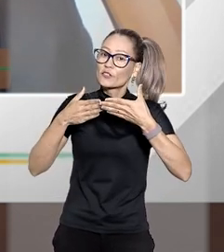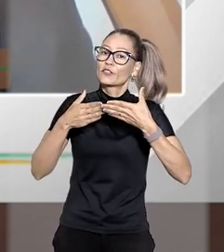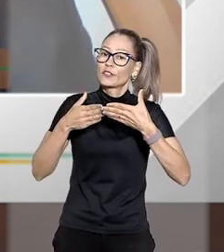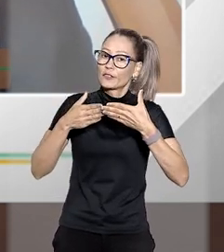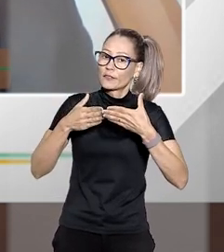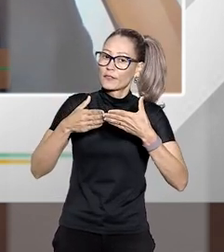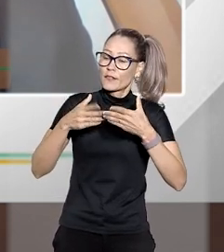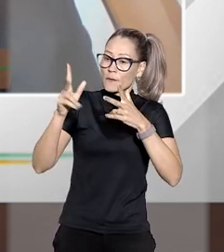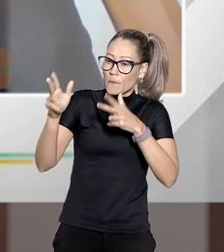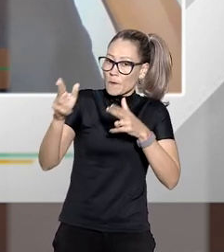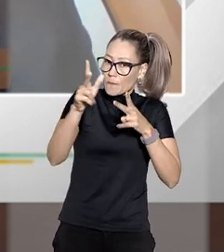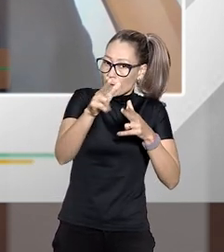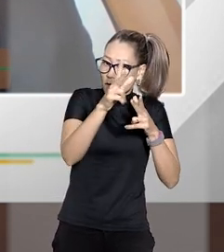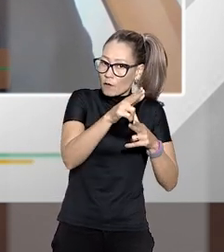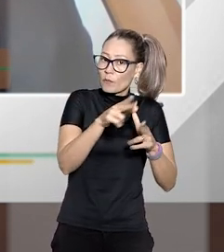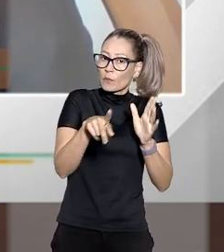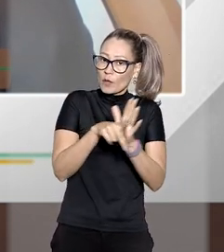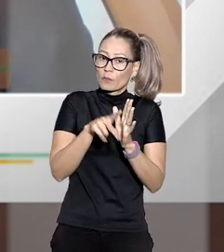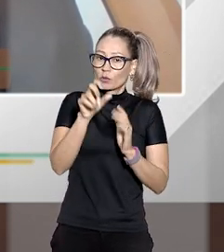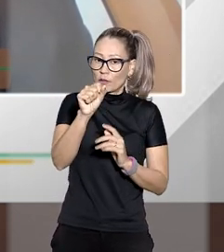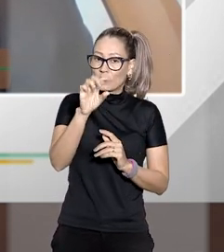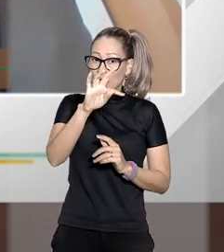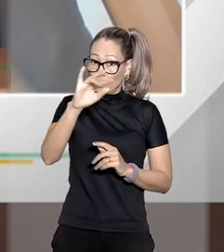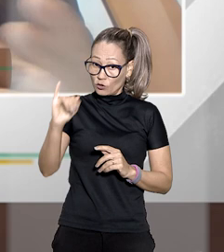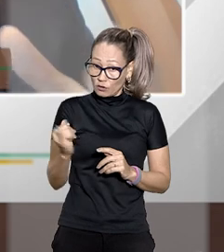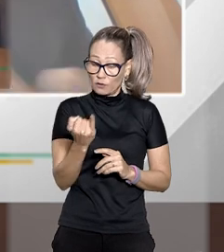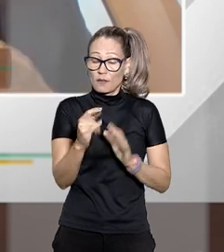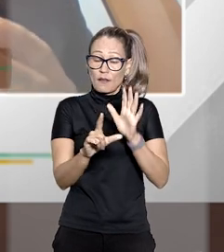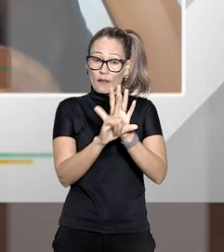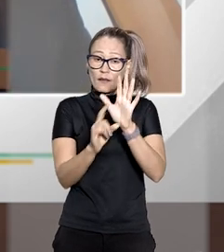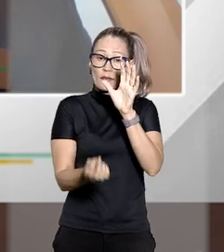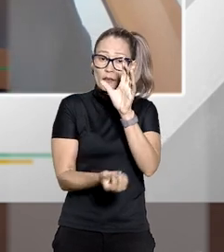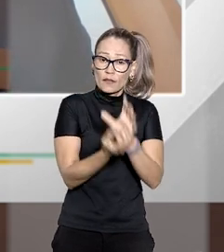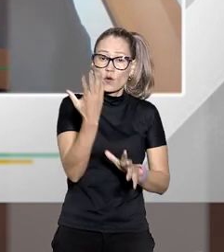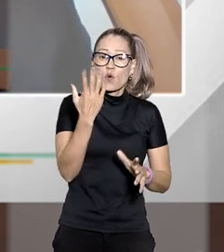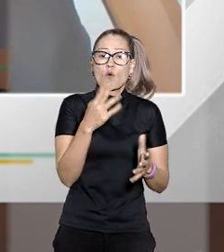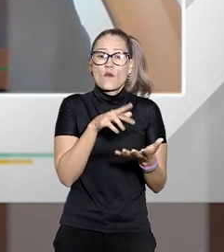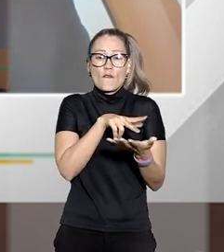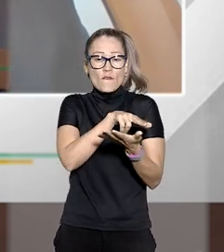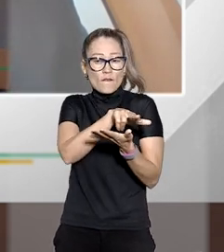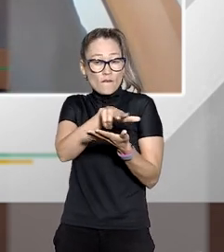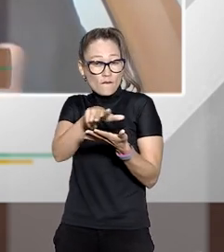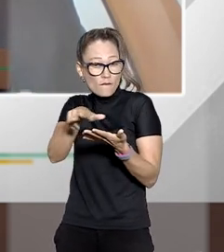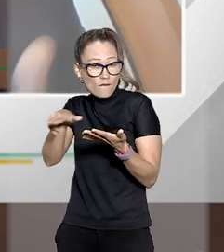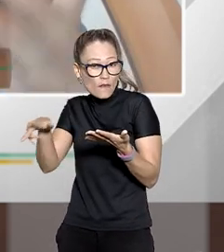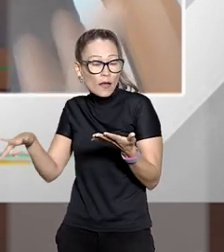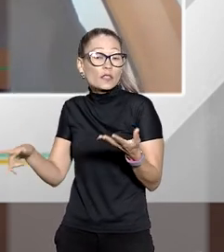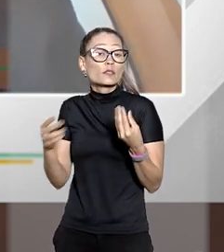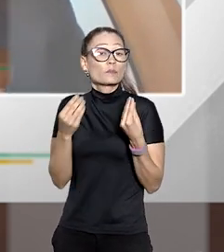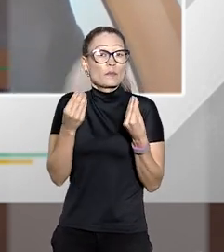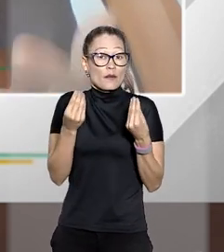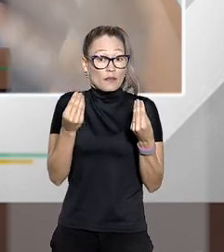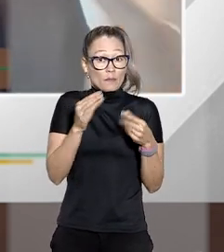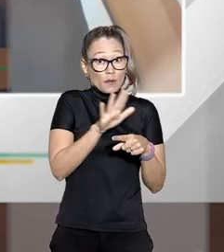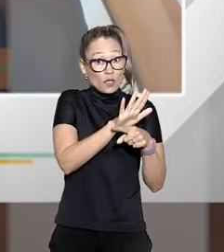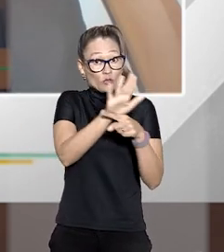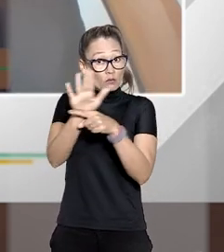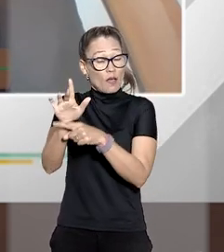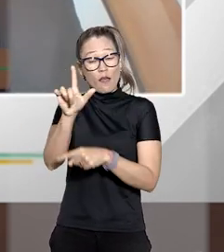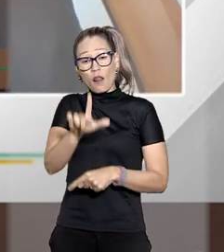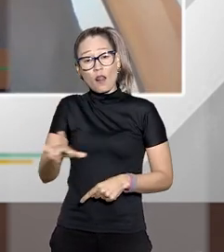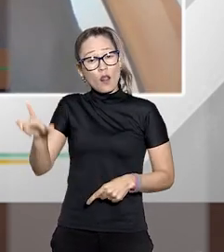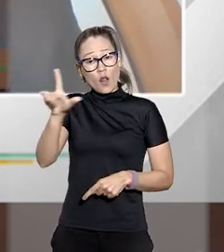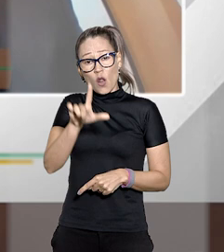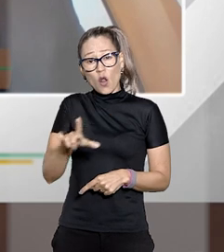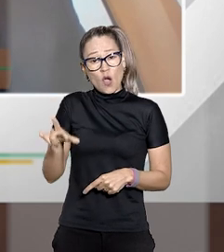uniformização ao STJ então a lei criou instrumentos de controle para no fim prevalecer o que é a